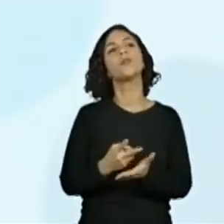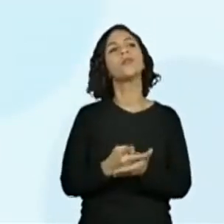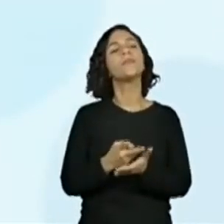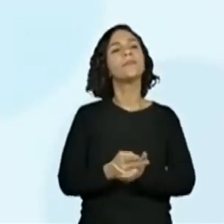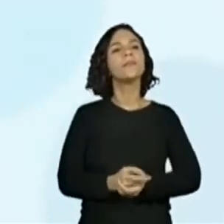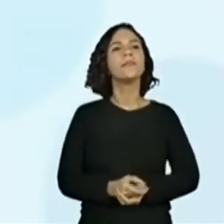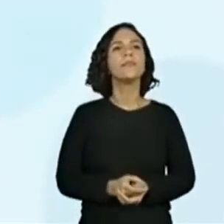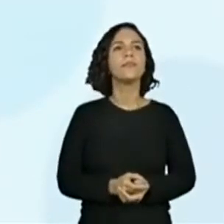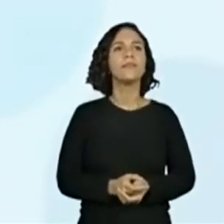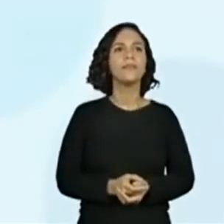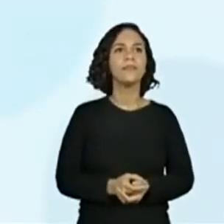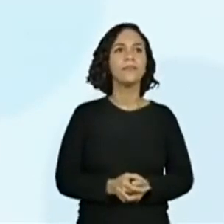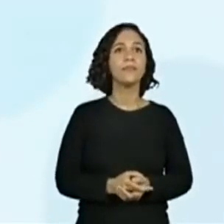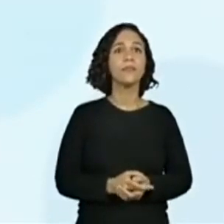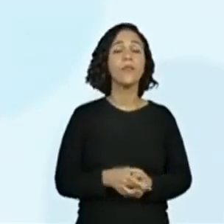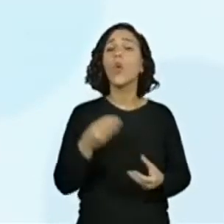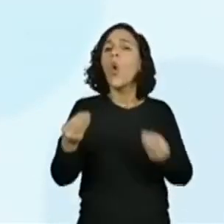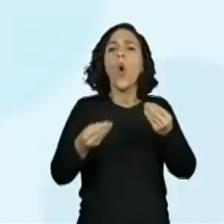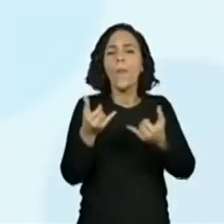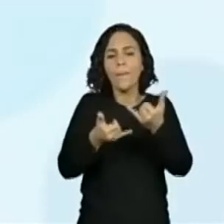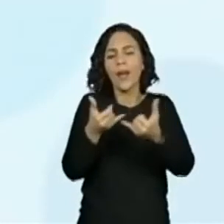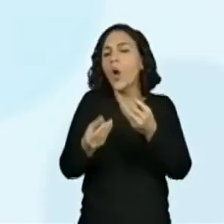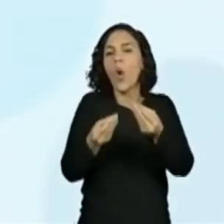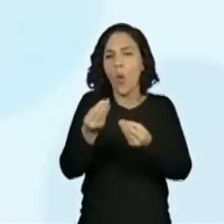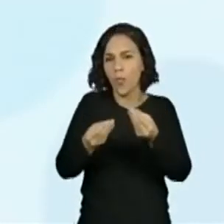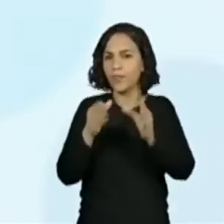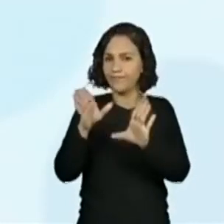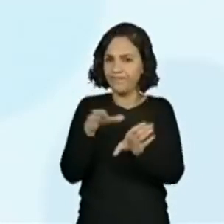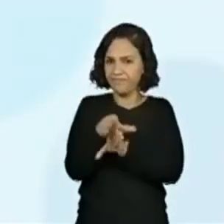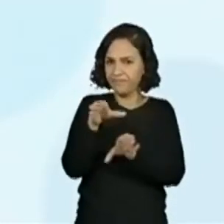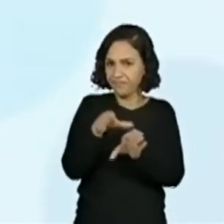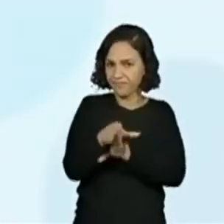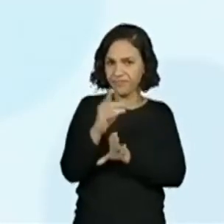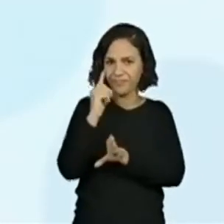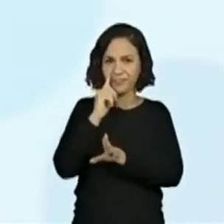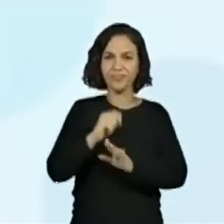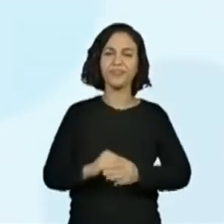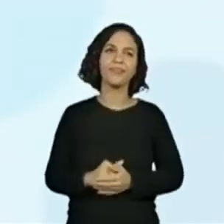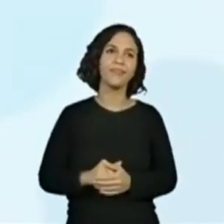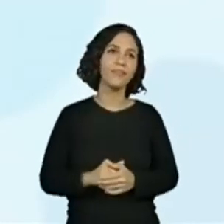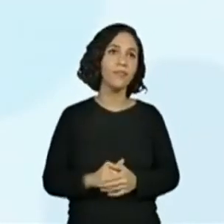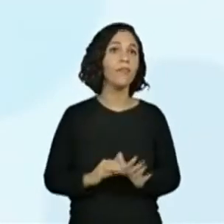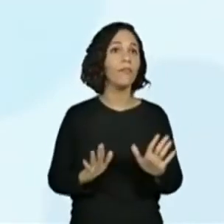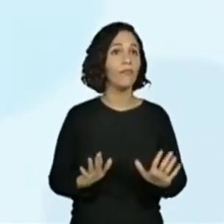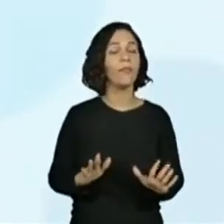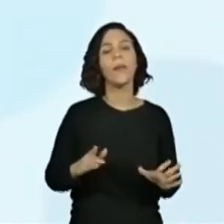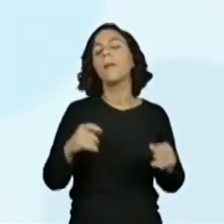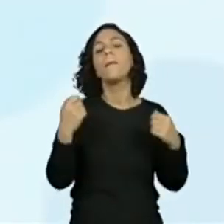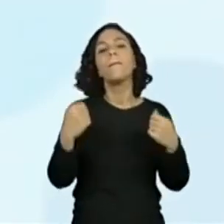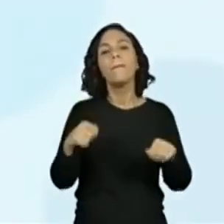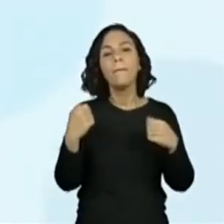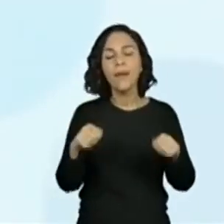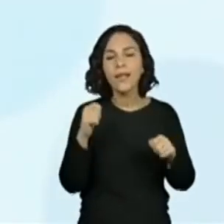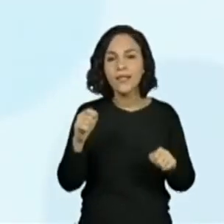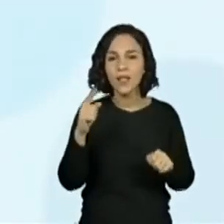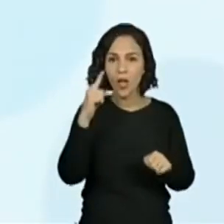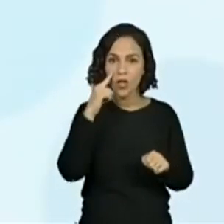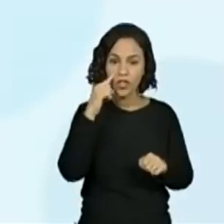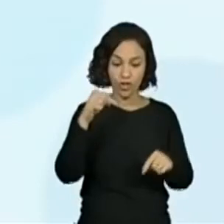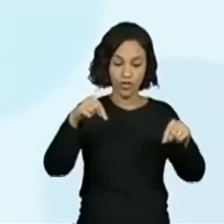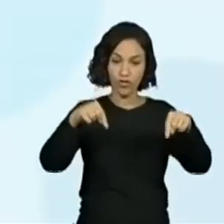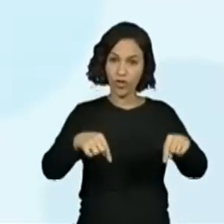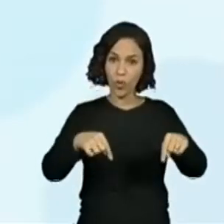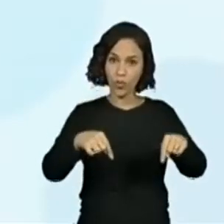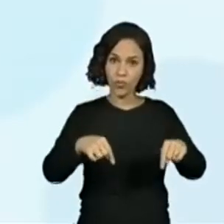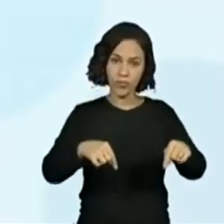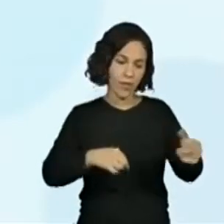Continuando. Pronto. Como brincar? É preciso desenhar